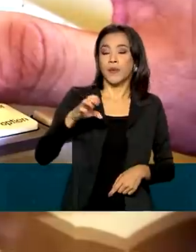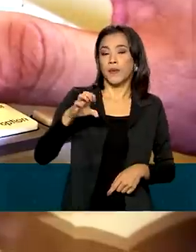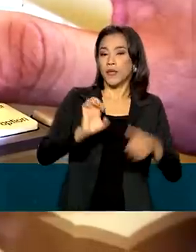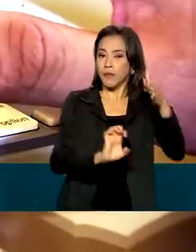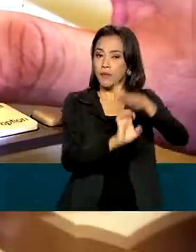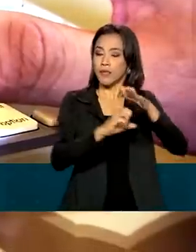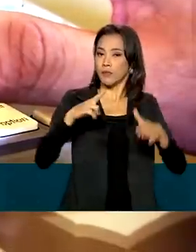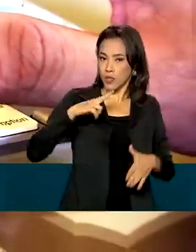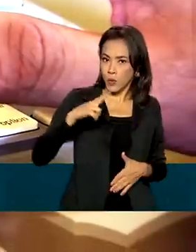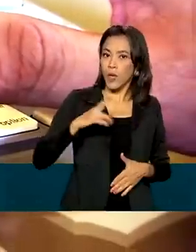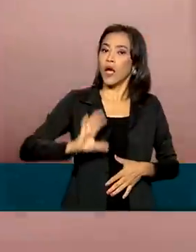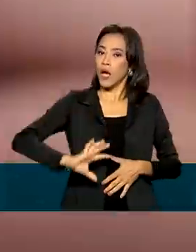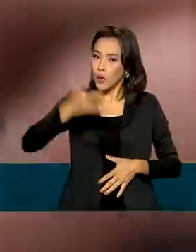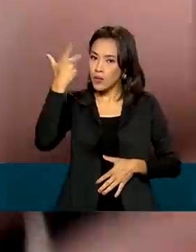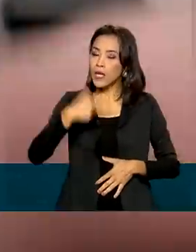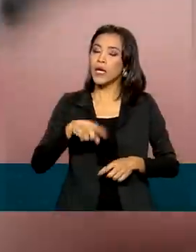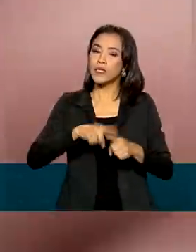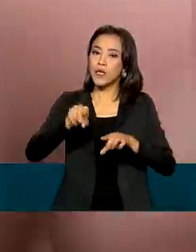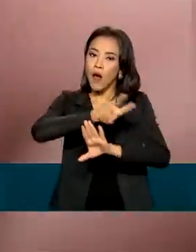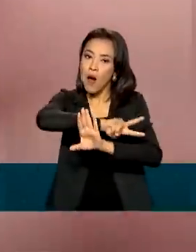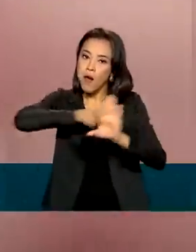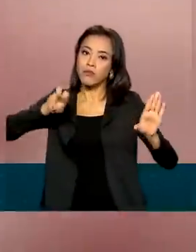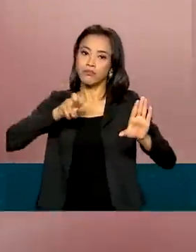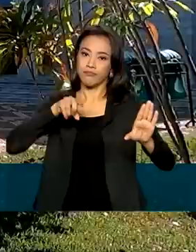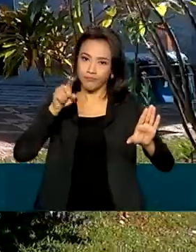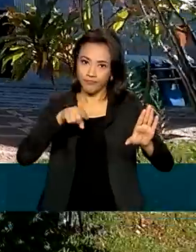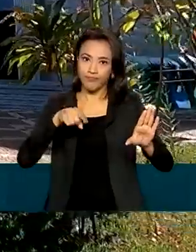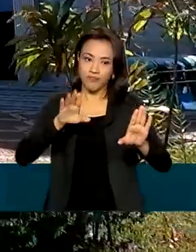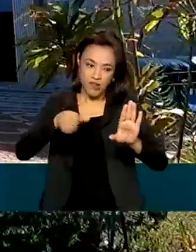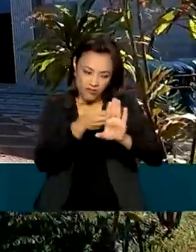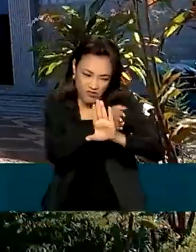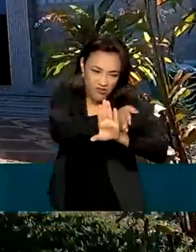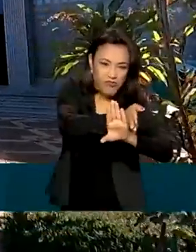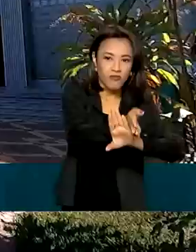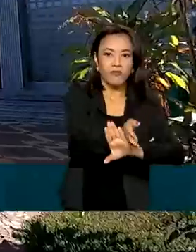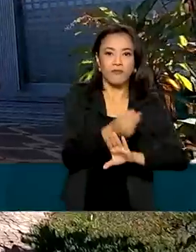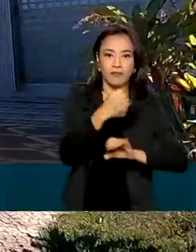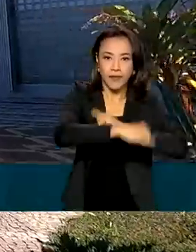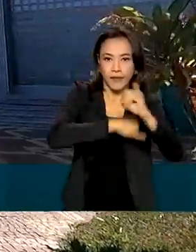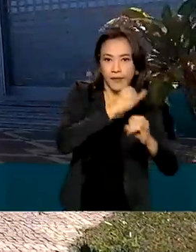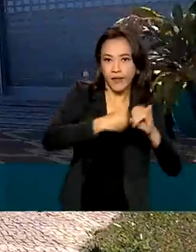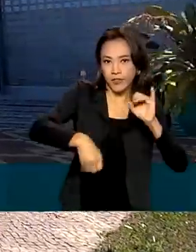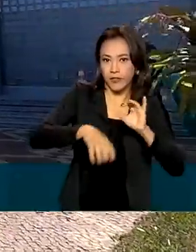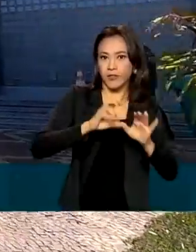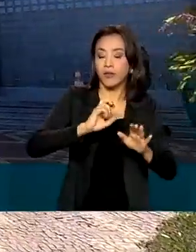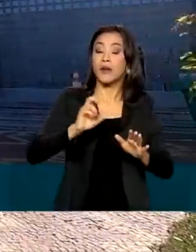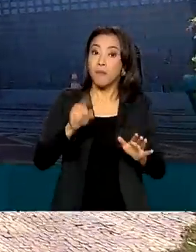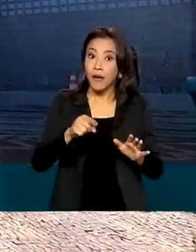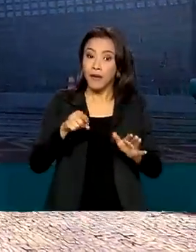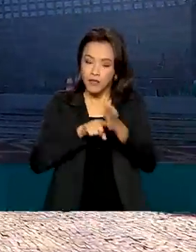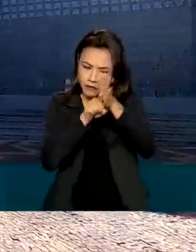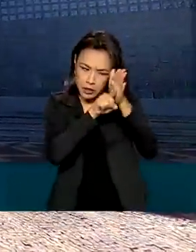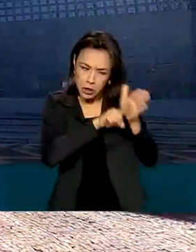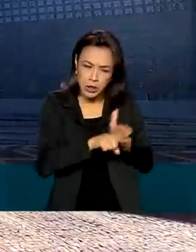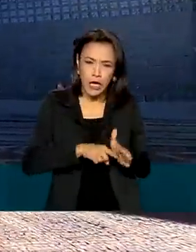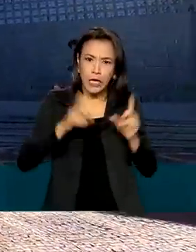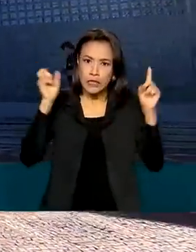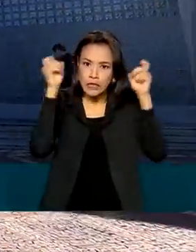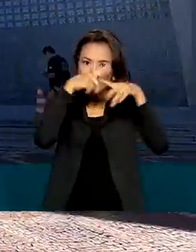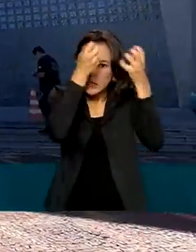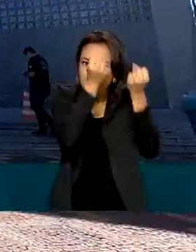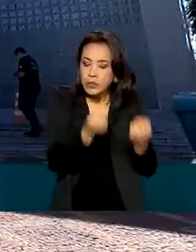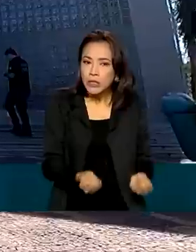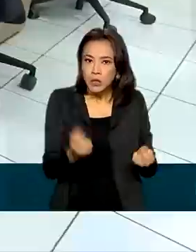também são alvos de fraudes e ataques hackers. Para investigar casos sensíveis e complexos envolvendo crimes de